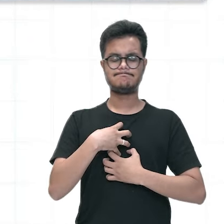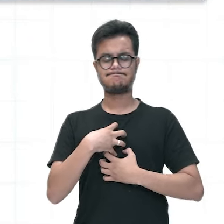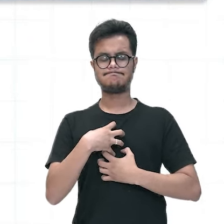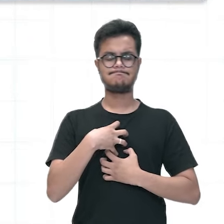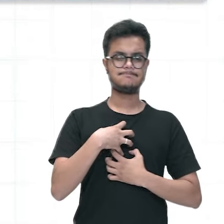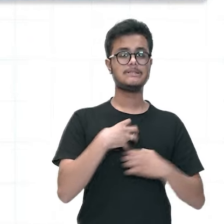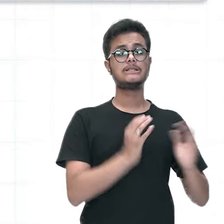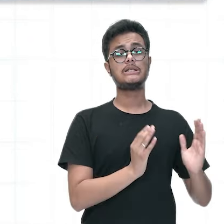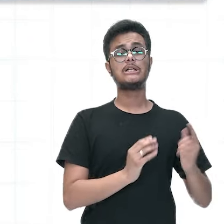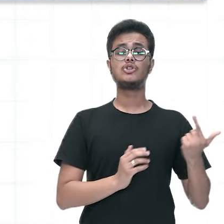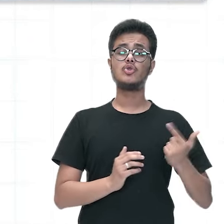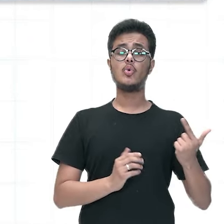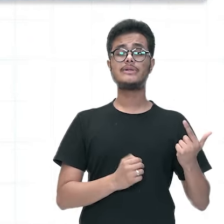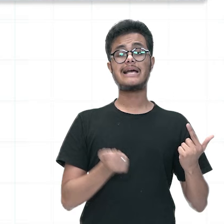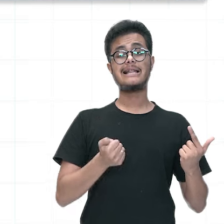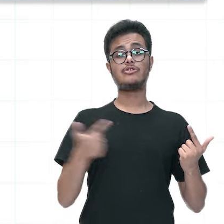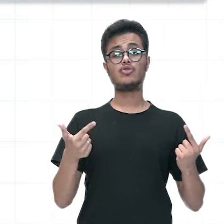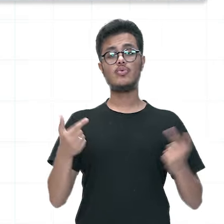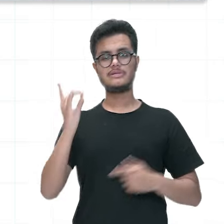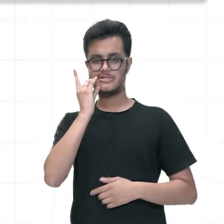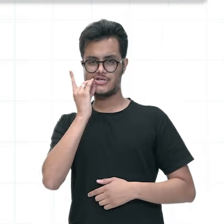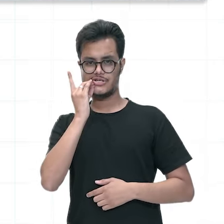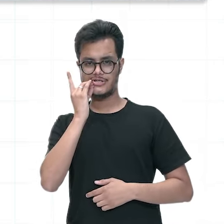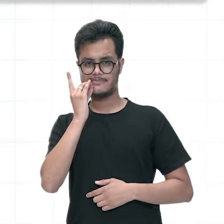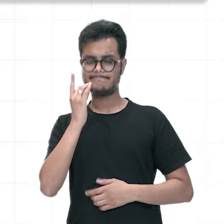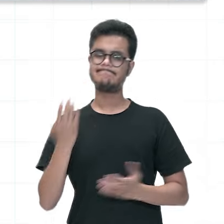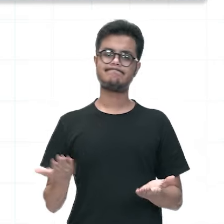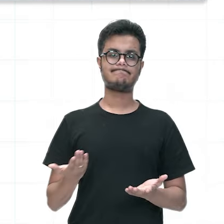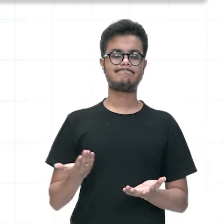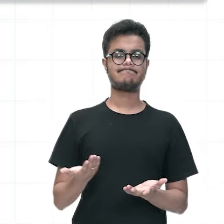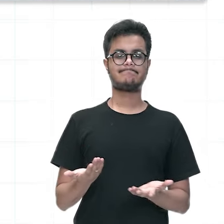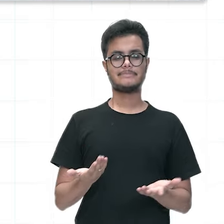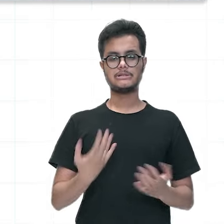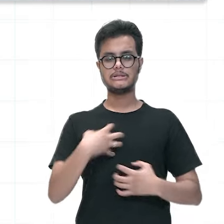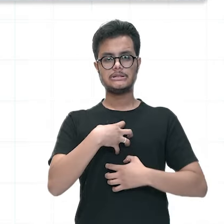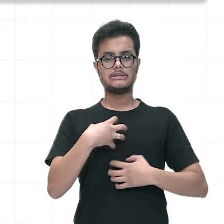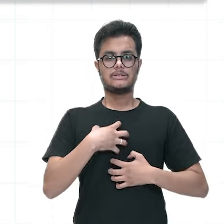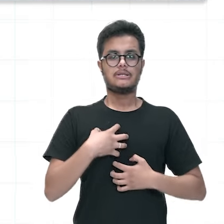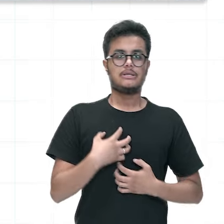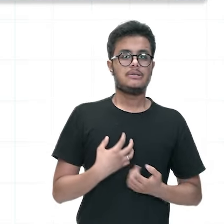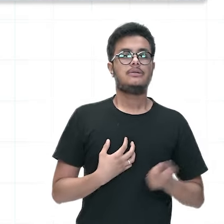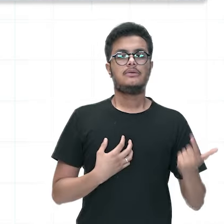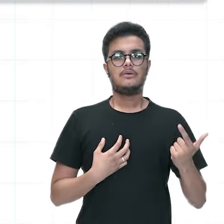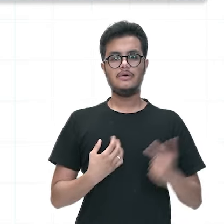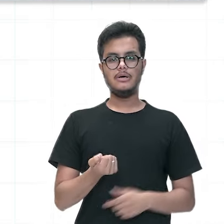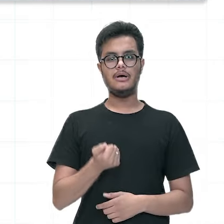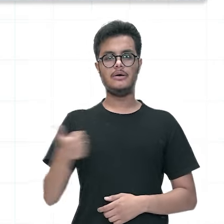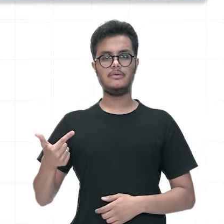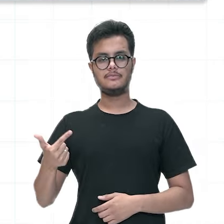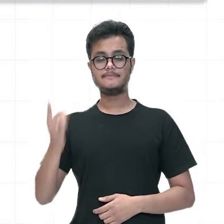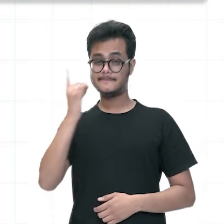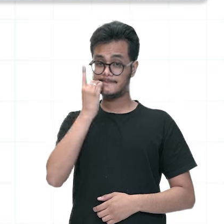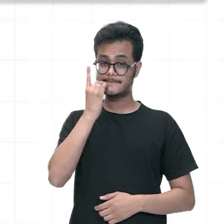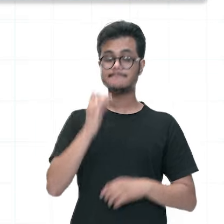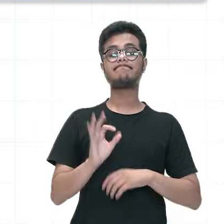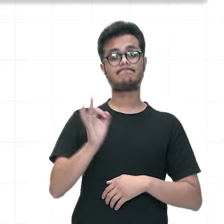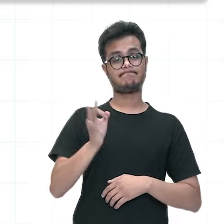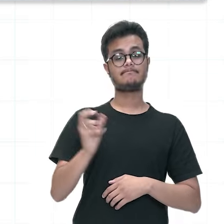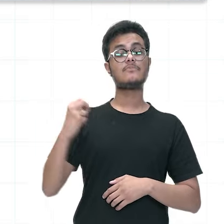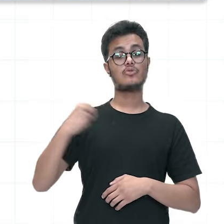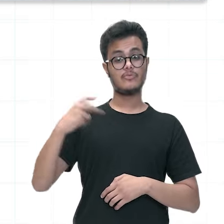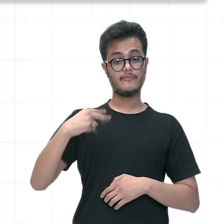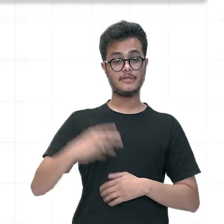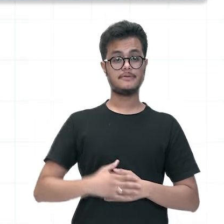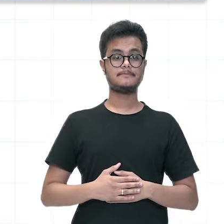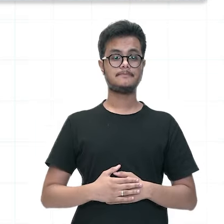doença? Ele leva de 2 a 12 dias, né? Então, a pessoa tem aí 2 a 12 dias de incubação desse vírus.